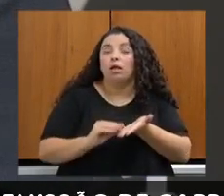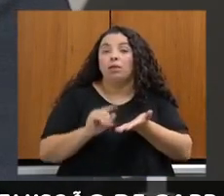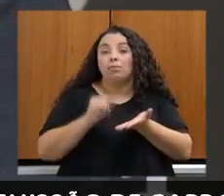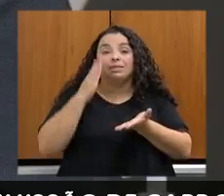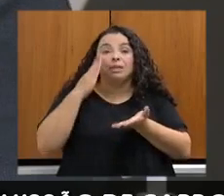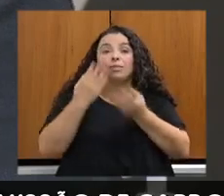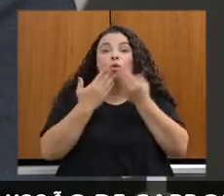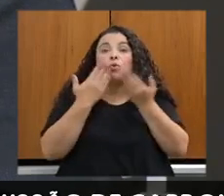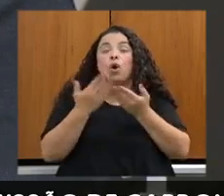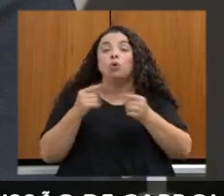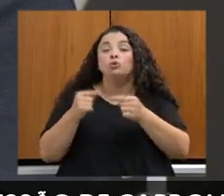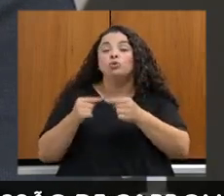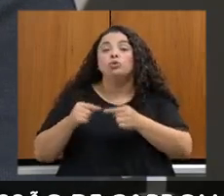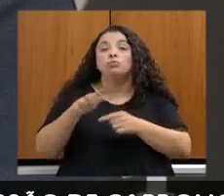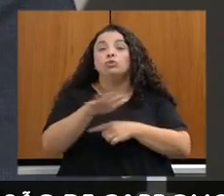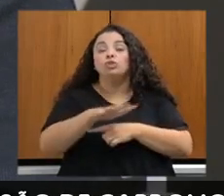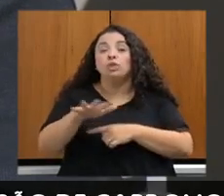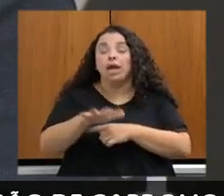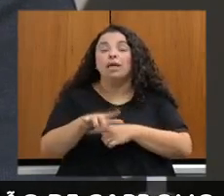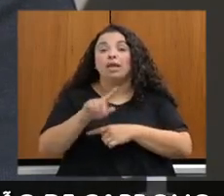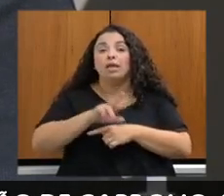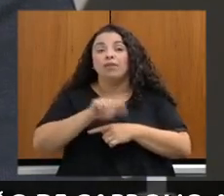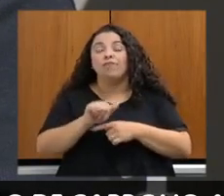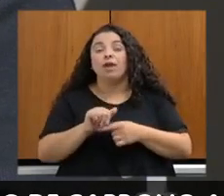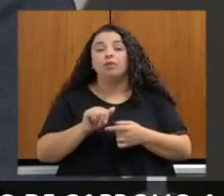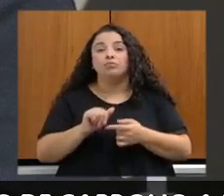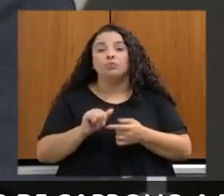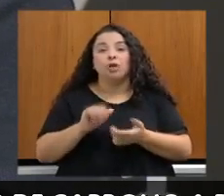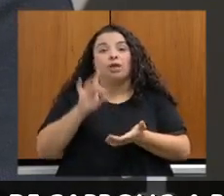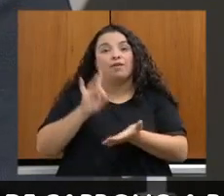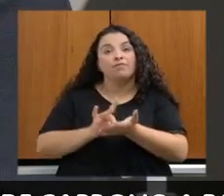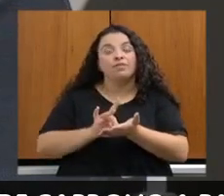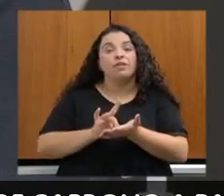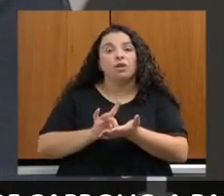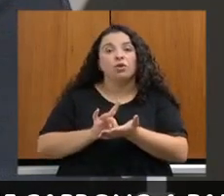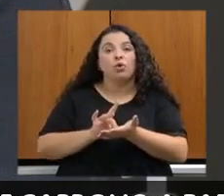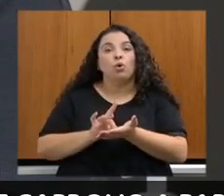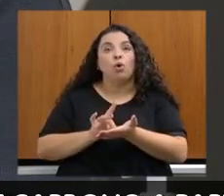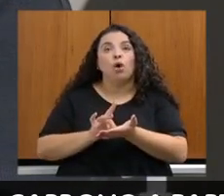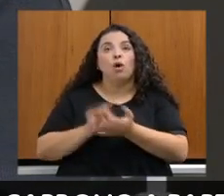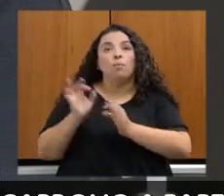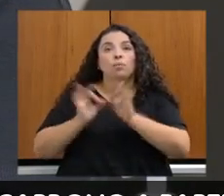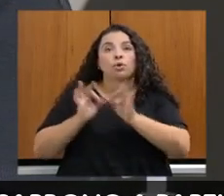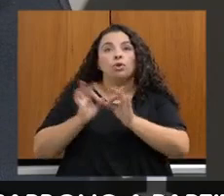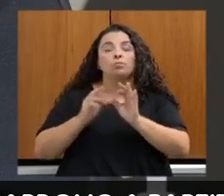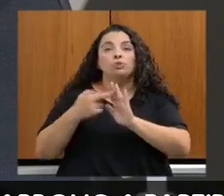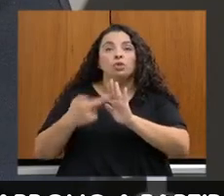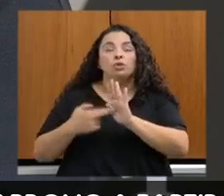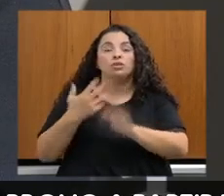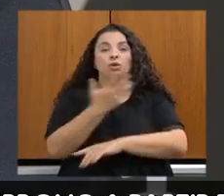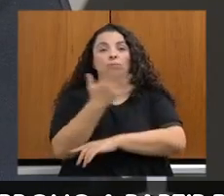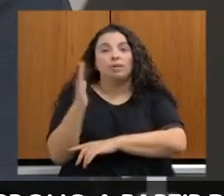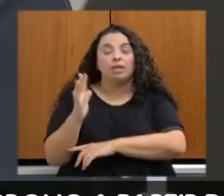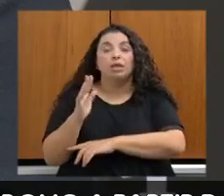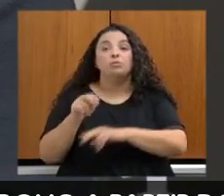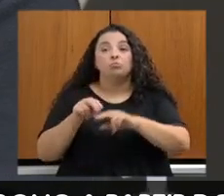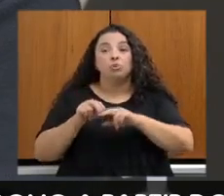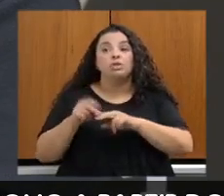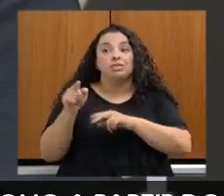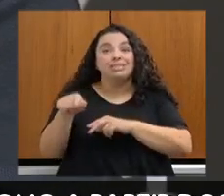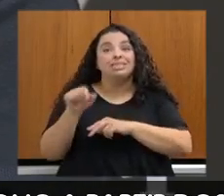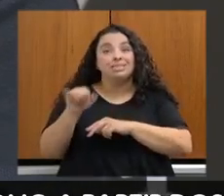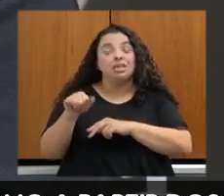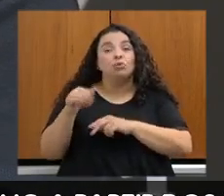que vai se consolidar com a efetiva adesão ao Programa de Regularização Ambiental por parte dos produtores rurais.